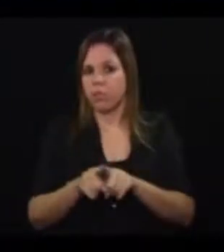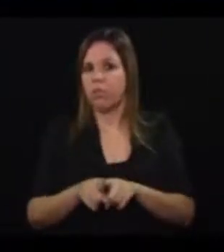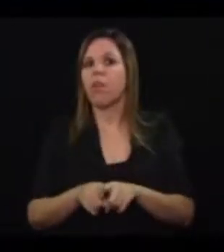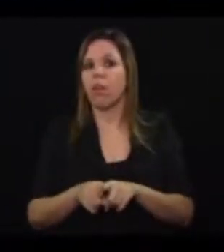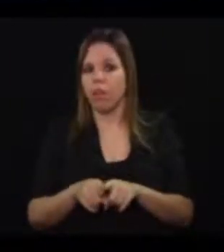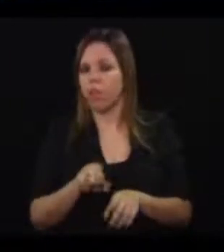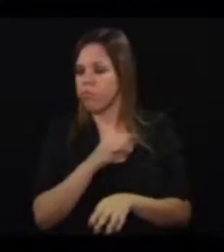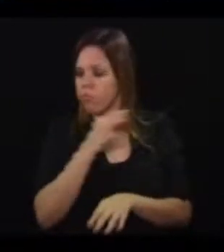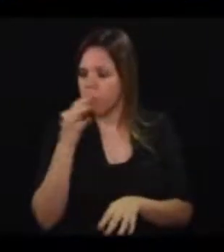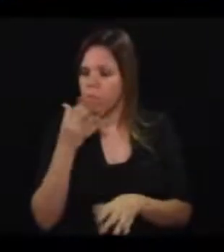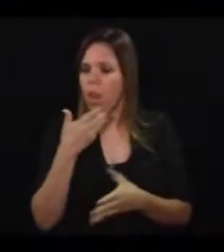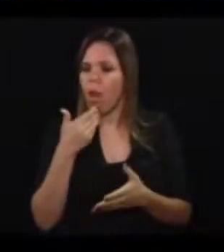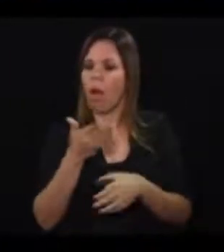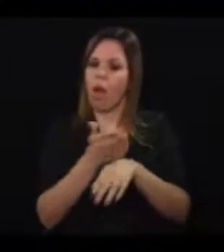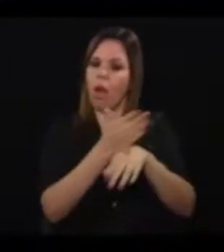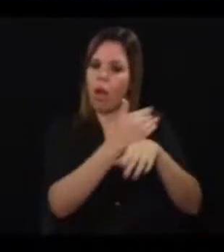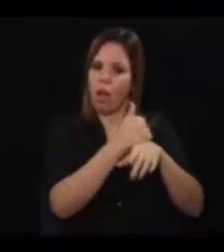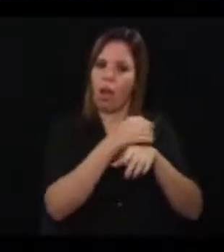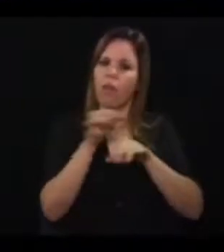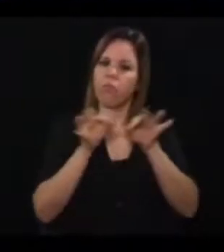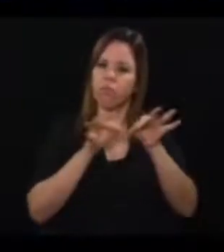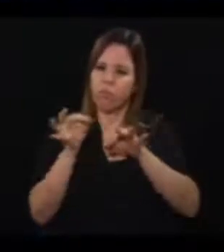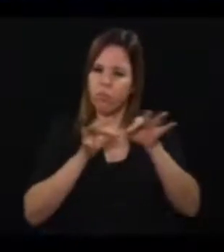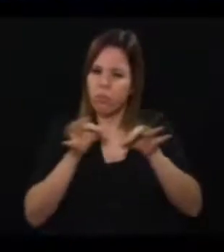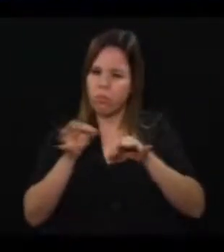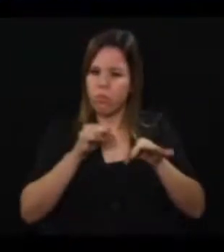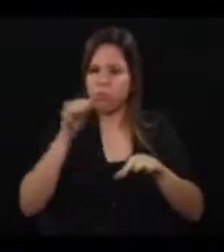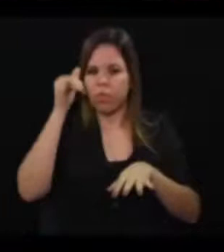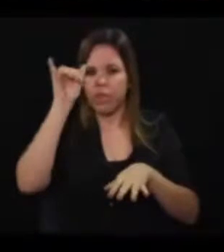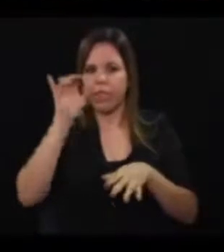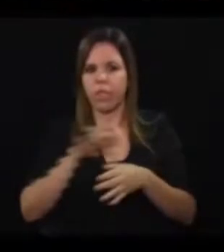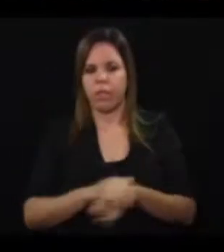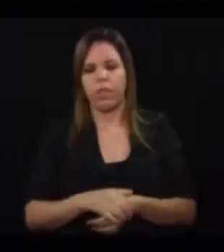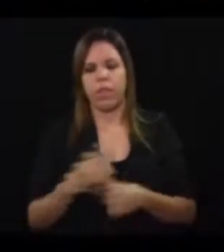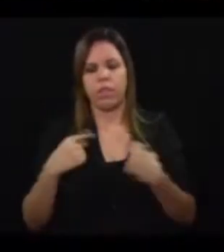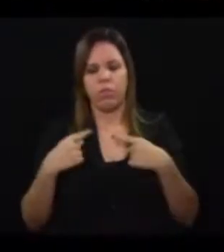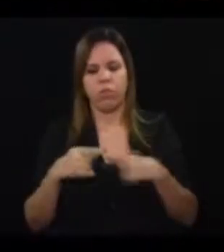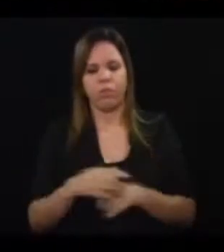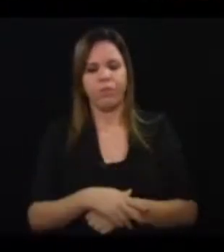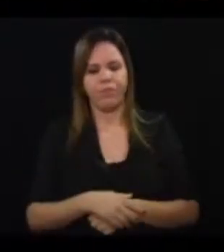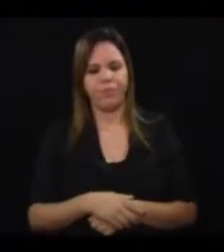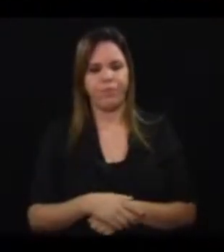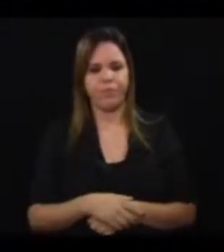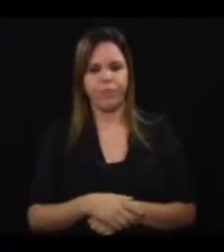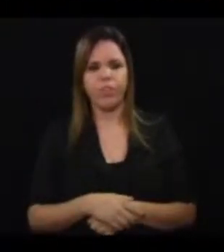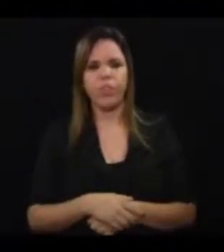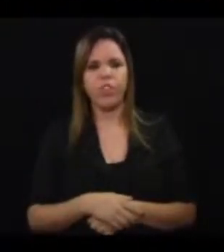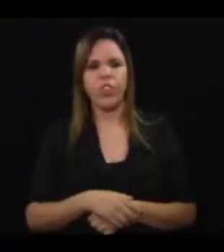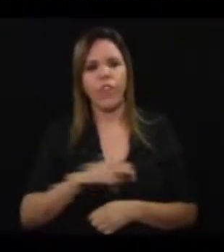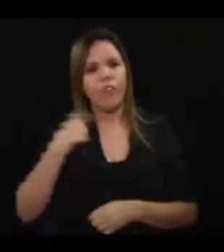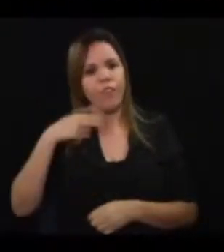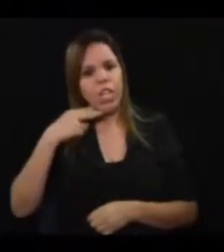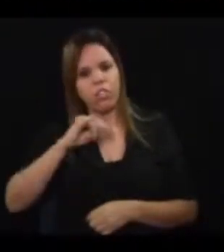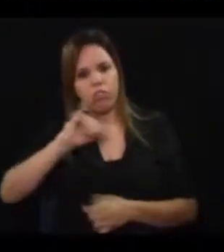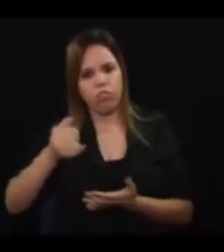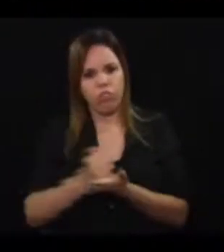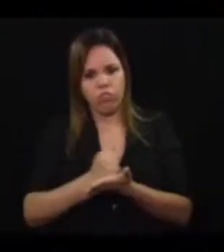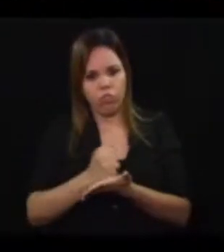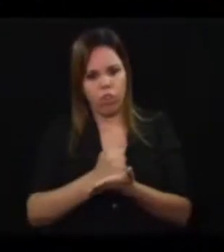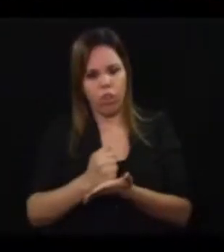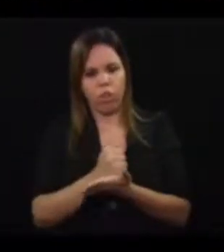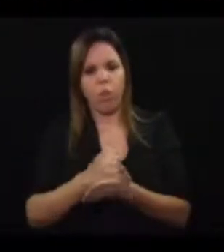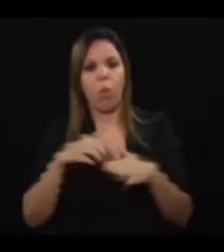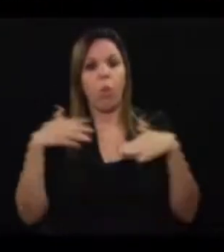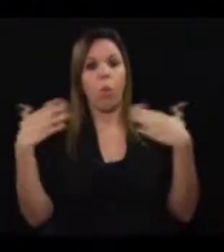vereadores também fazerem aí essa discussão. Para o vereador Jorge da Farmácia, independentemente de qual